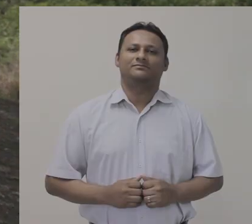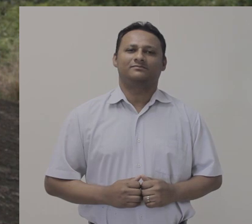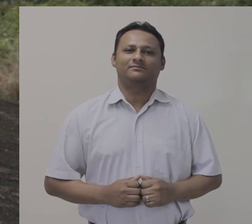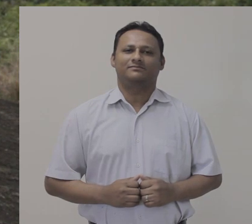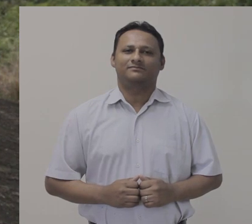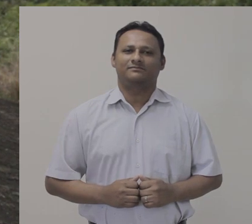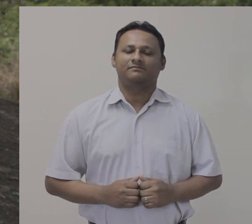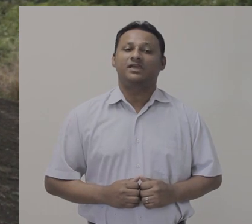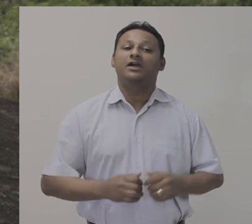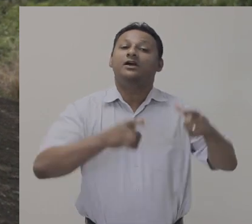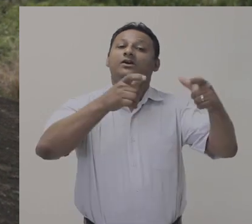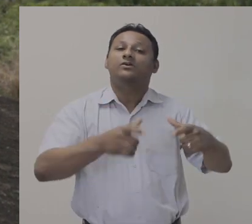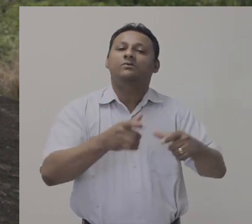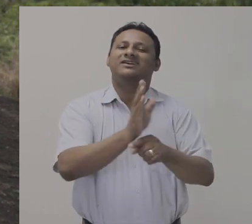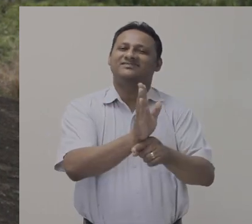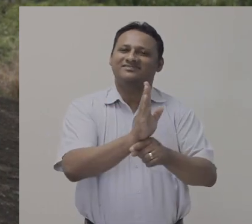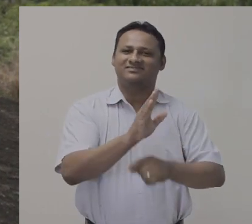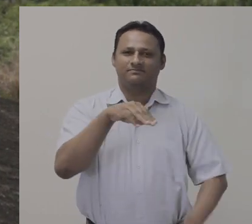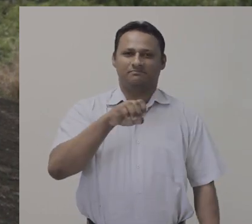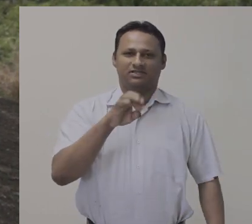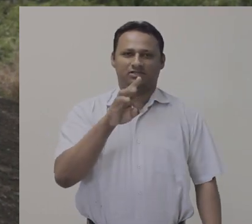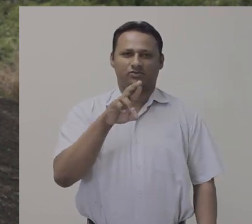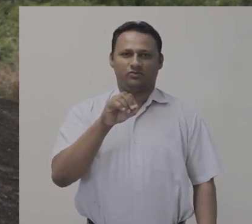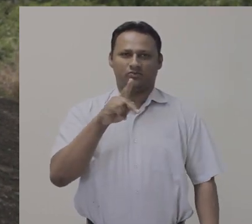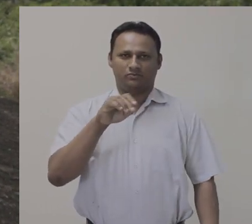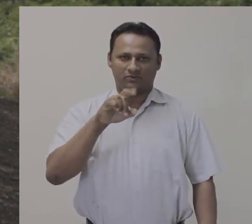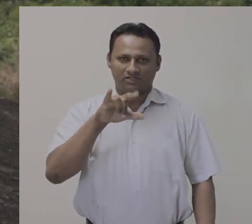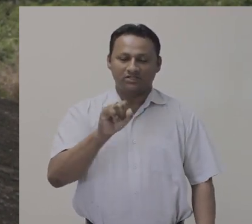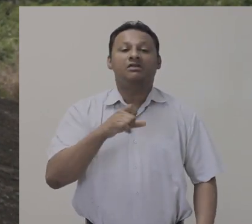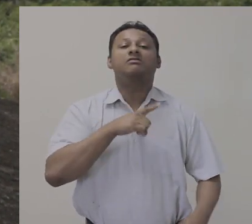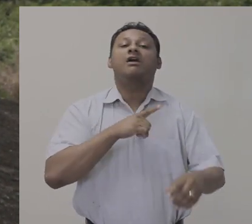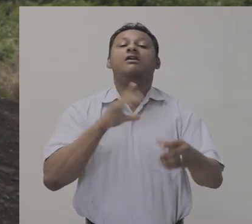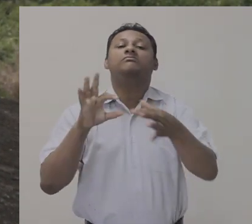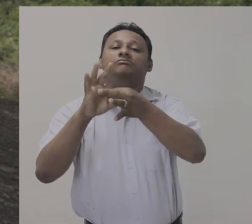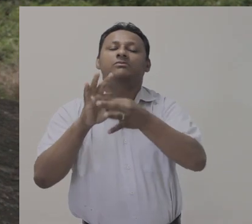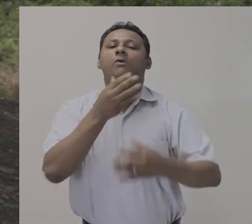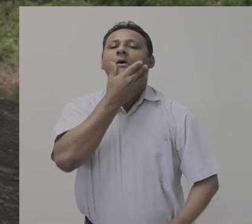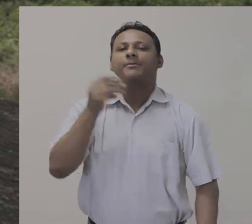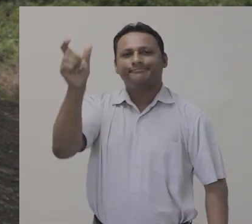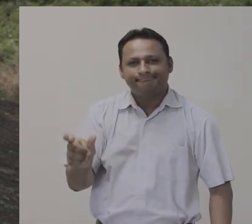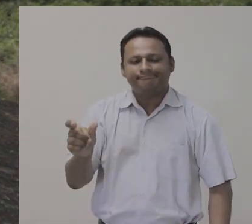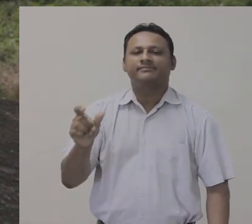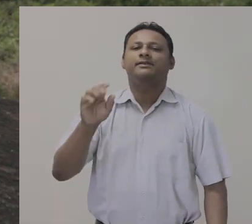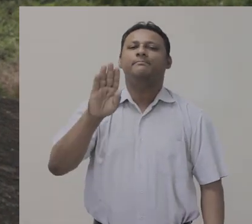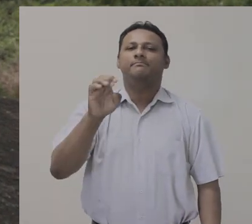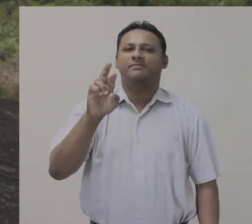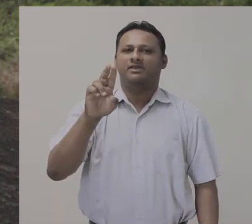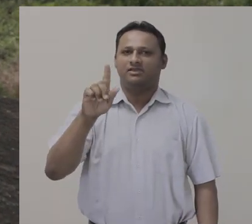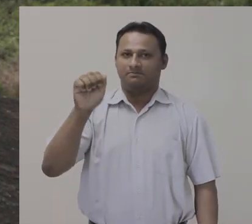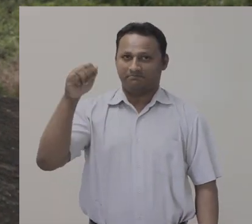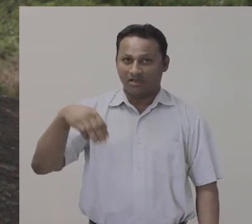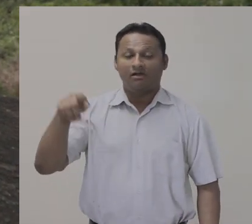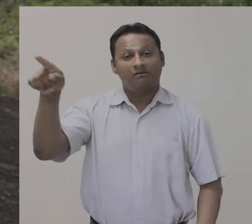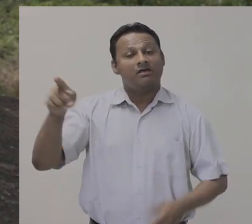Está rolando no Cine Metrópolis uma mostra em homenagem ao cineasta sueco Ingmar Bergman. Esse evento, que conta com o apoio da